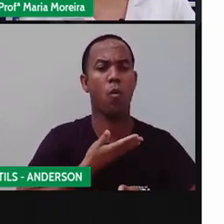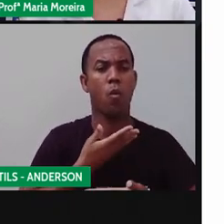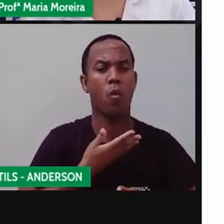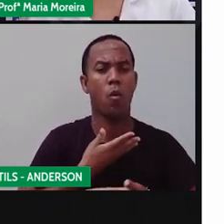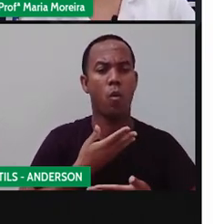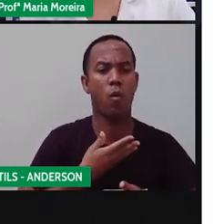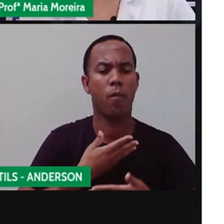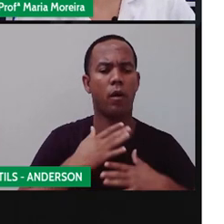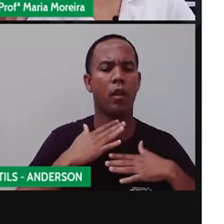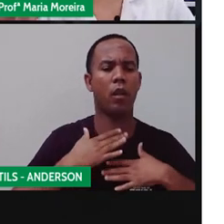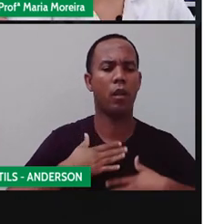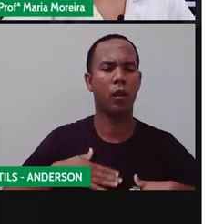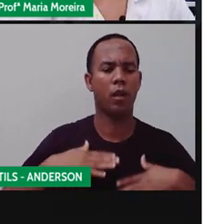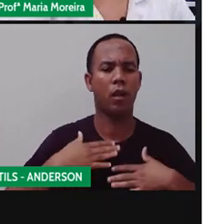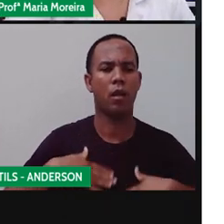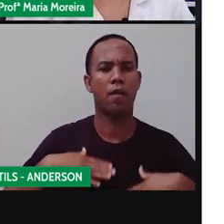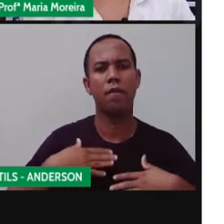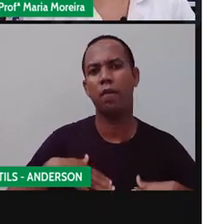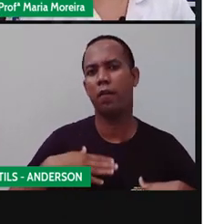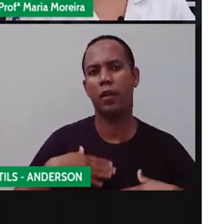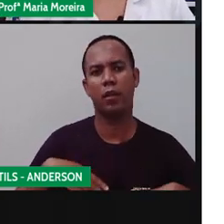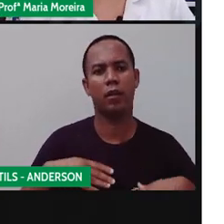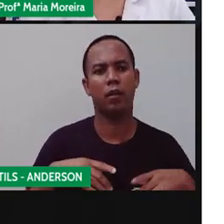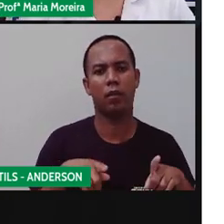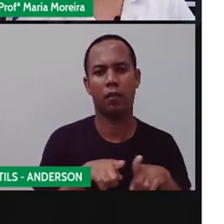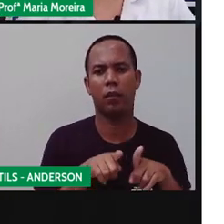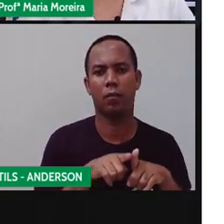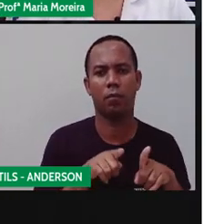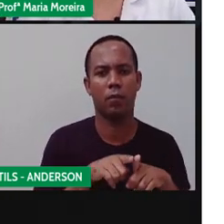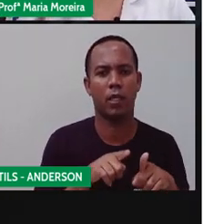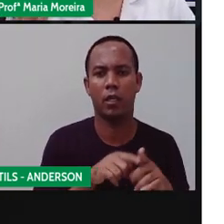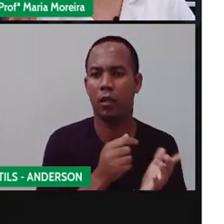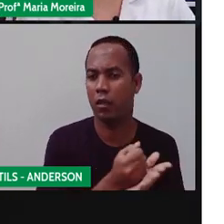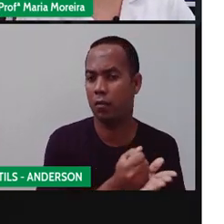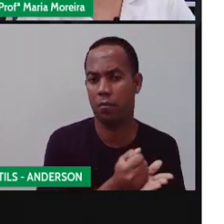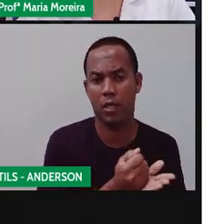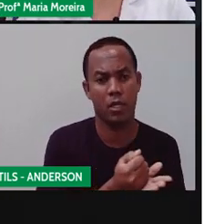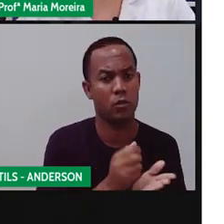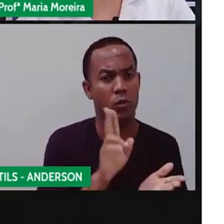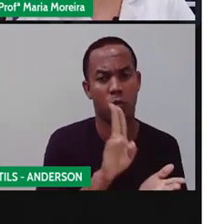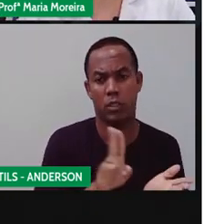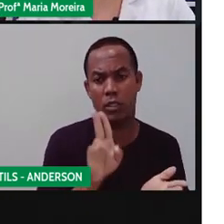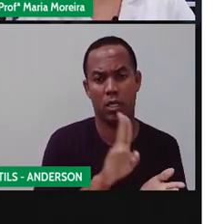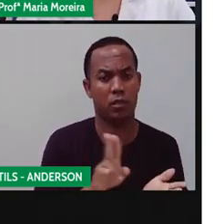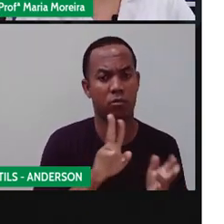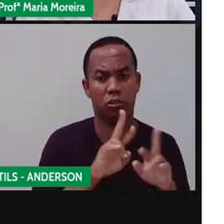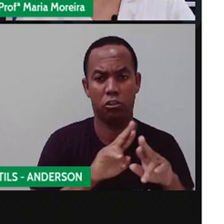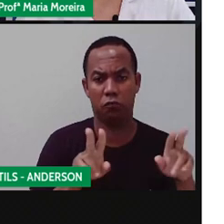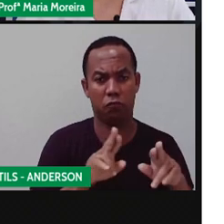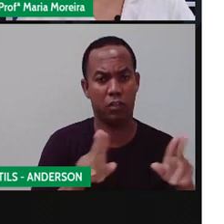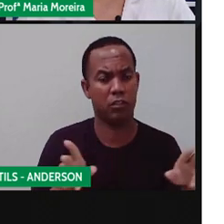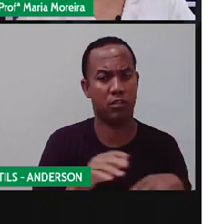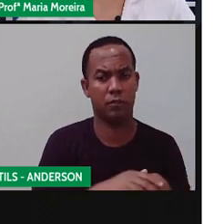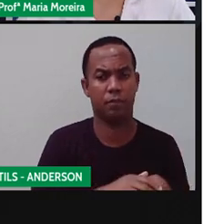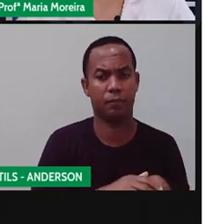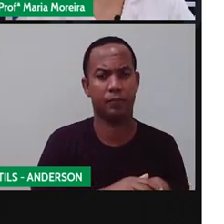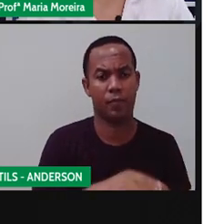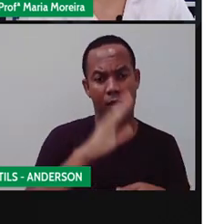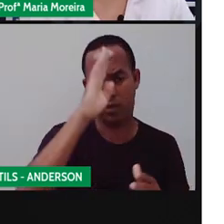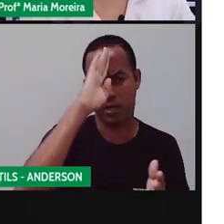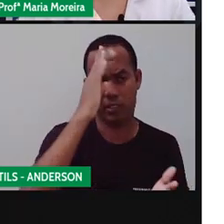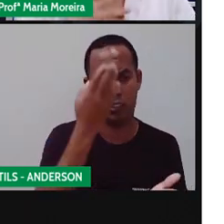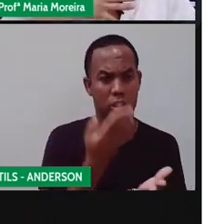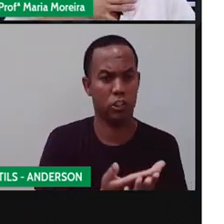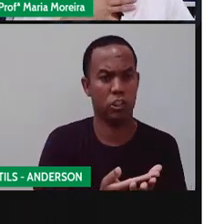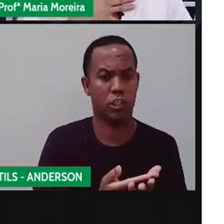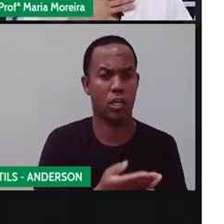ligação da natureza com o homem, né? Então, essas plantas, elas são utilizadas em rituais religiosos, porque se acredita que não se